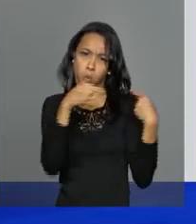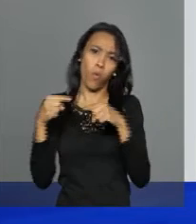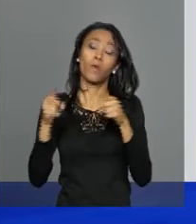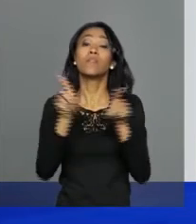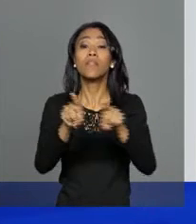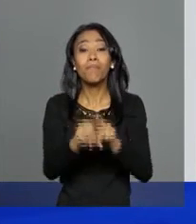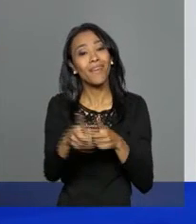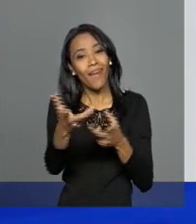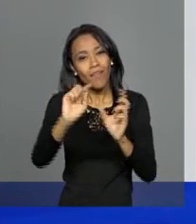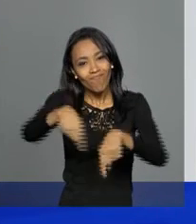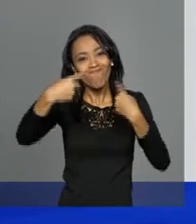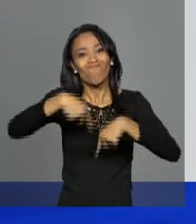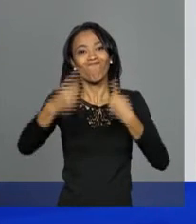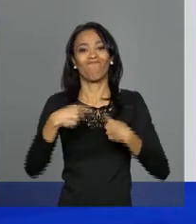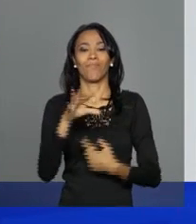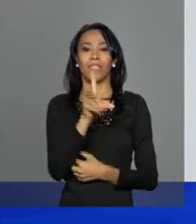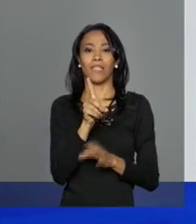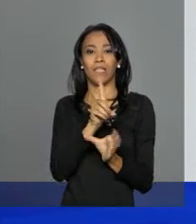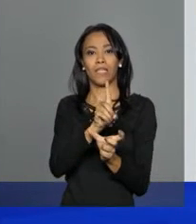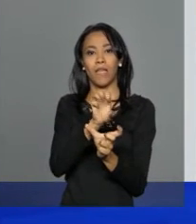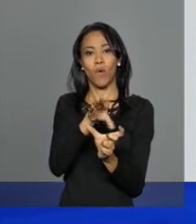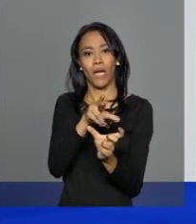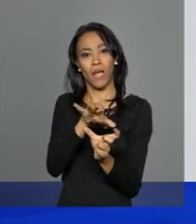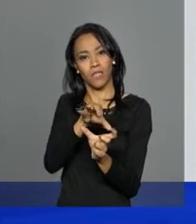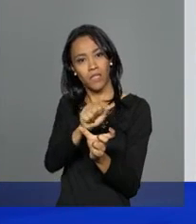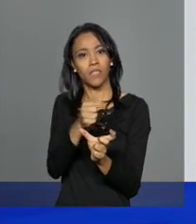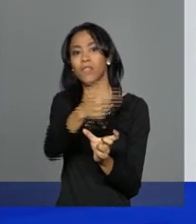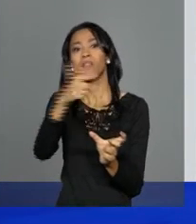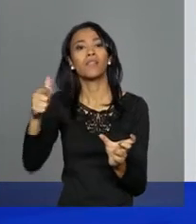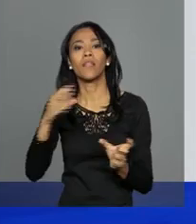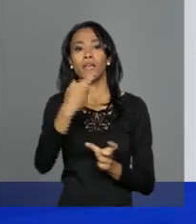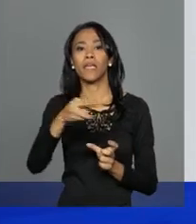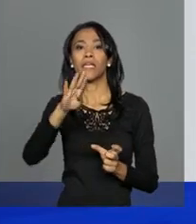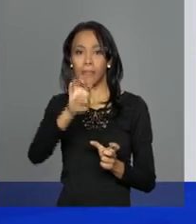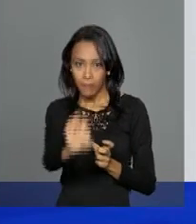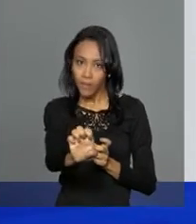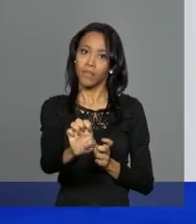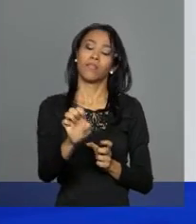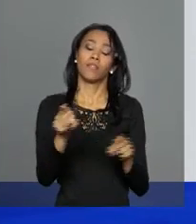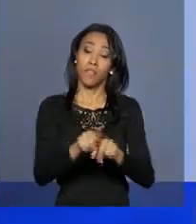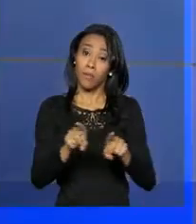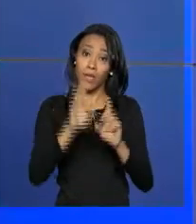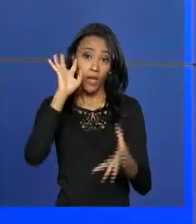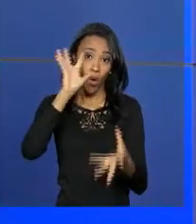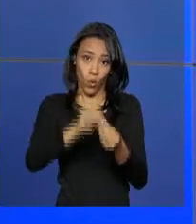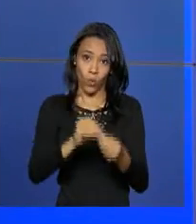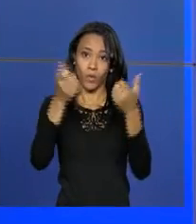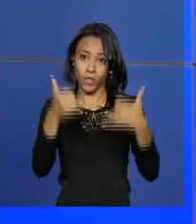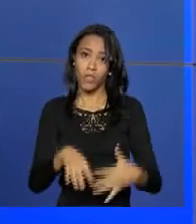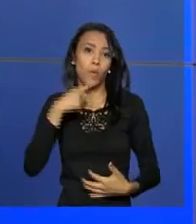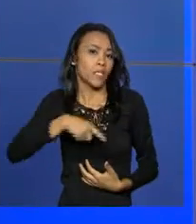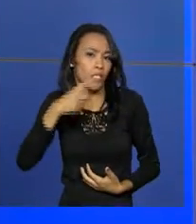tentam atacar a democracia com um impedimento sem crime de responsabilidade. E conclui com a afirmação não vai